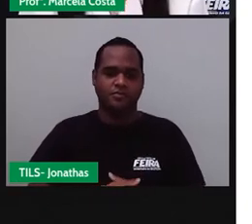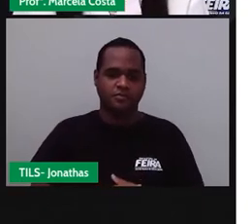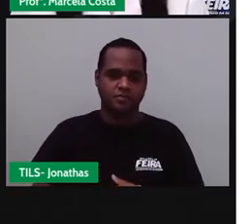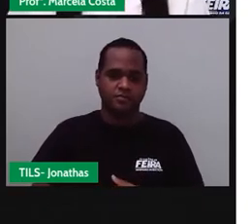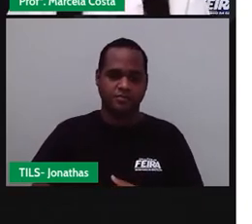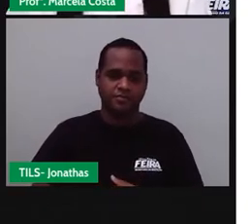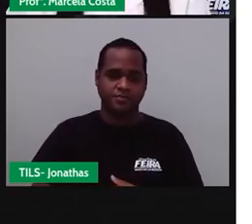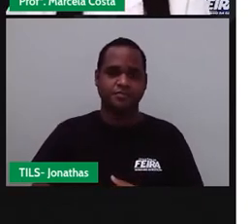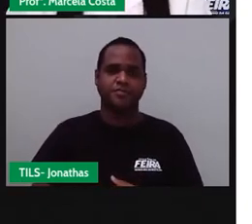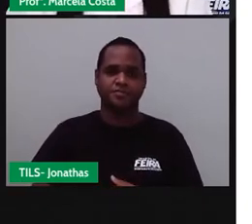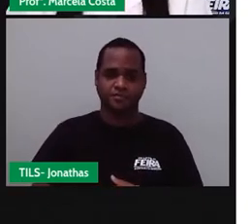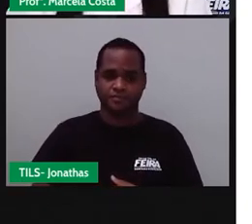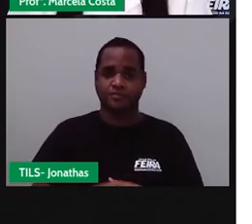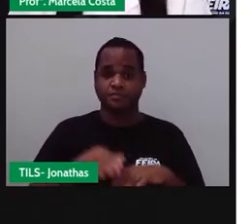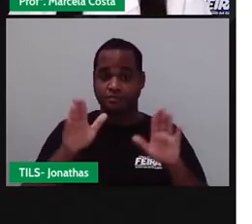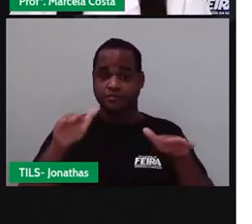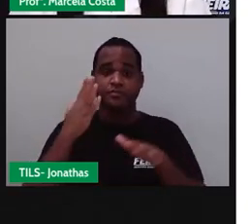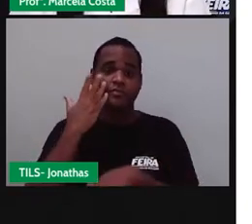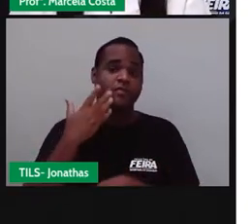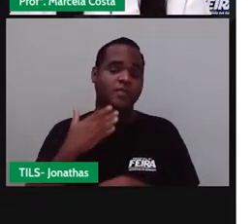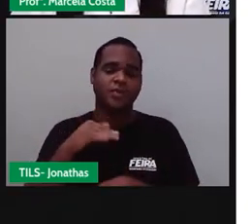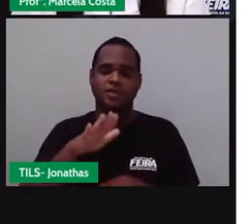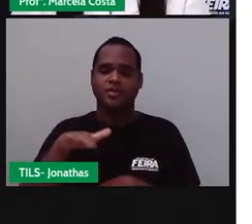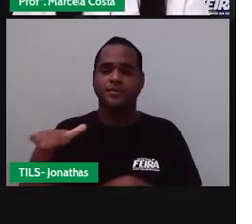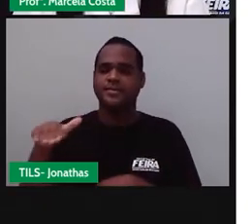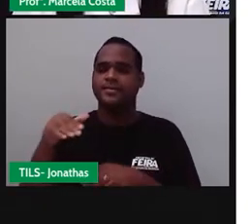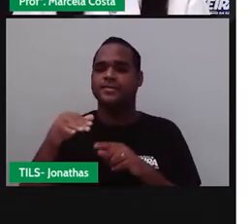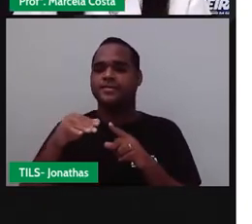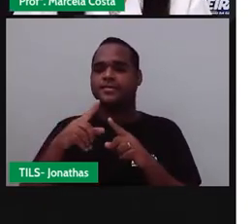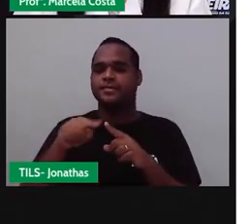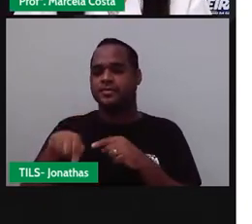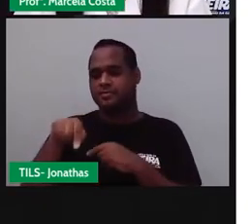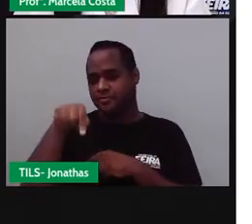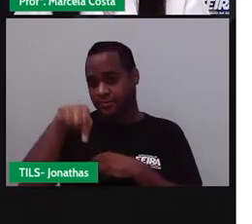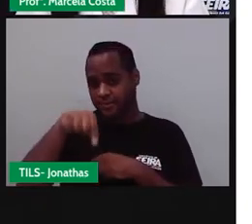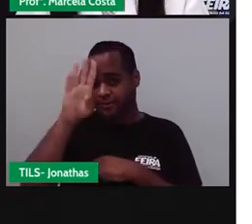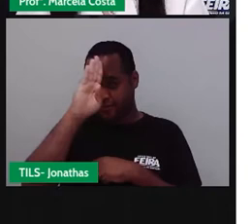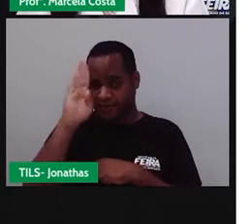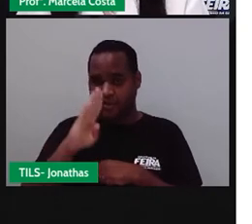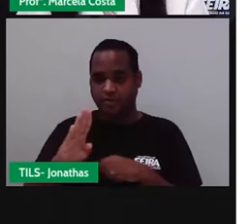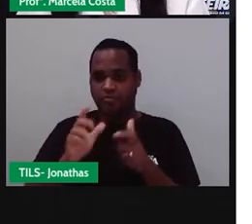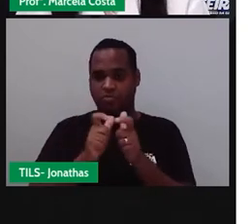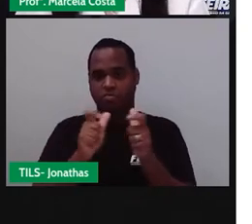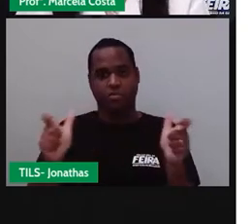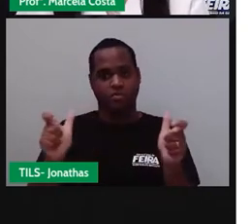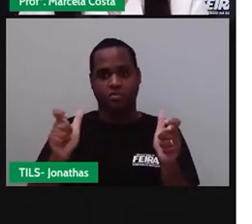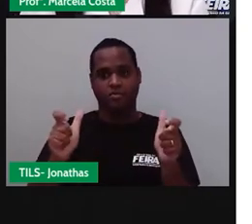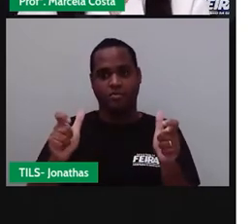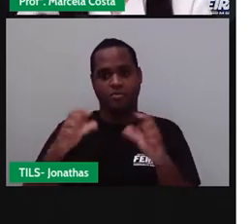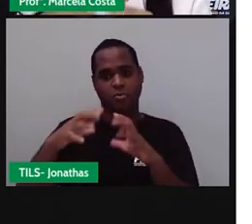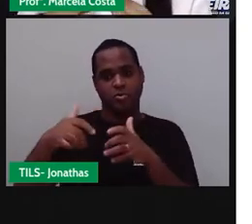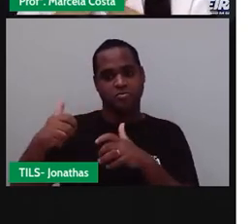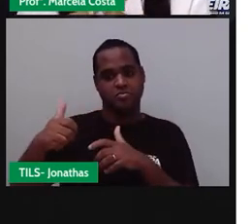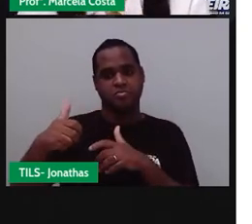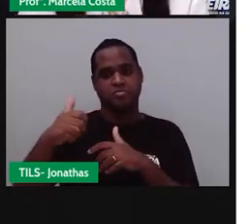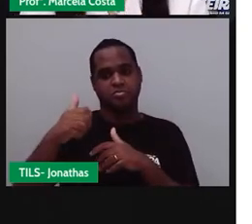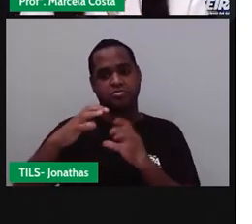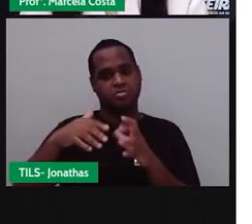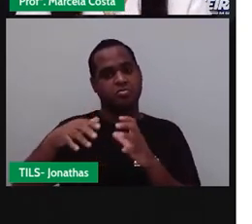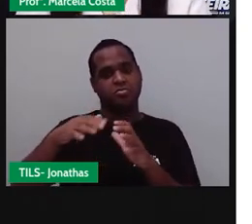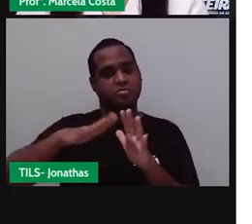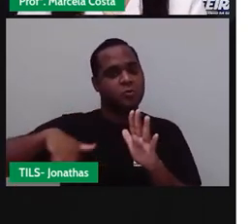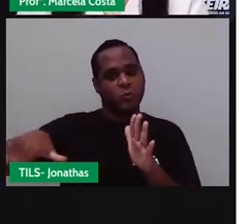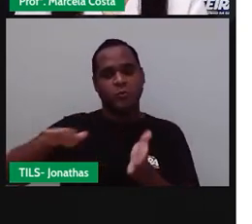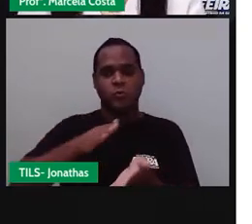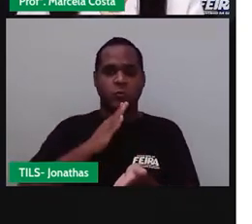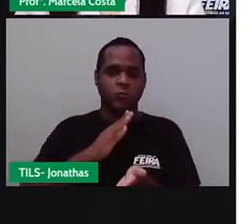Criançada, o Brasil é um dos maiores países do mundo. Então, pela